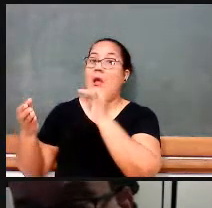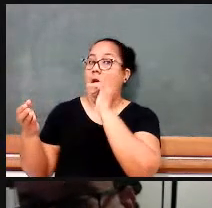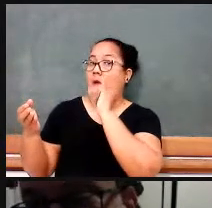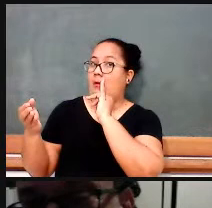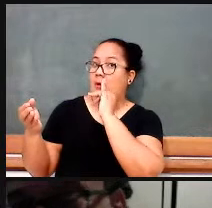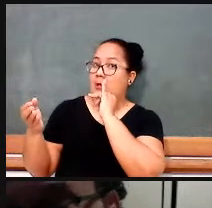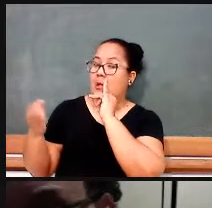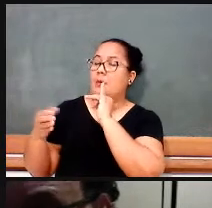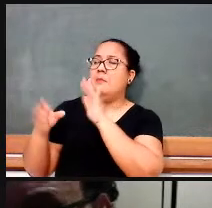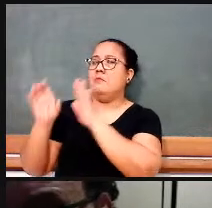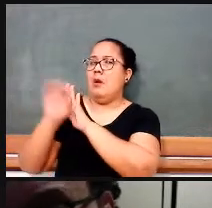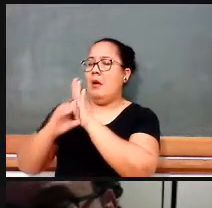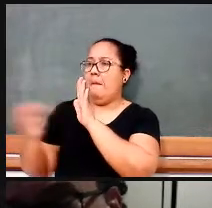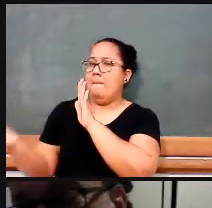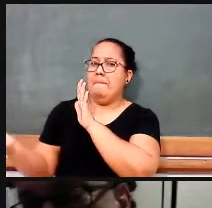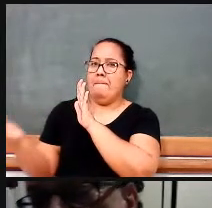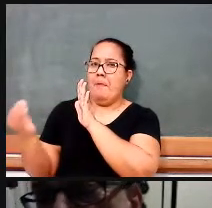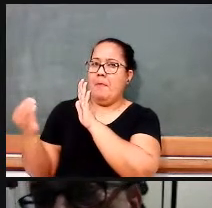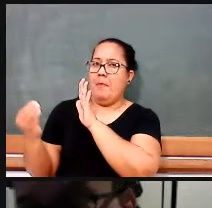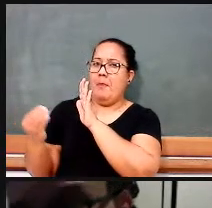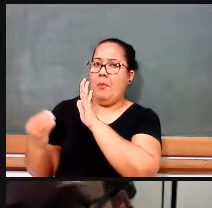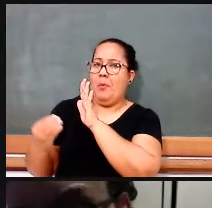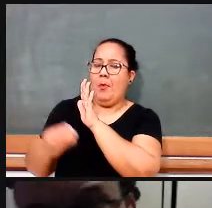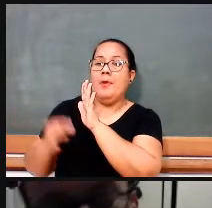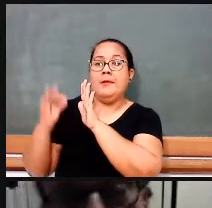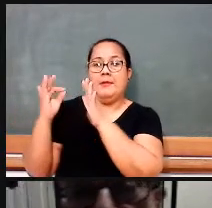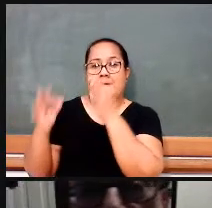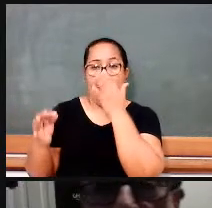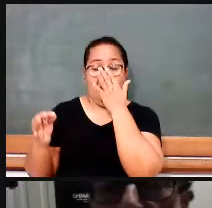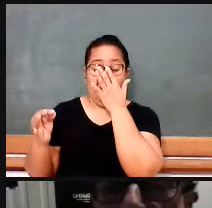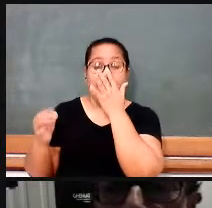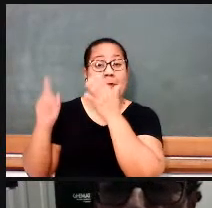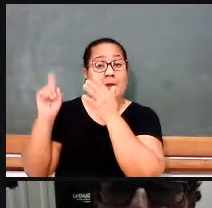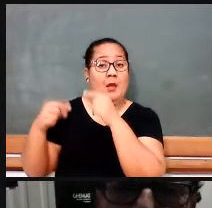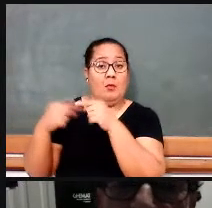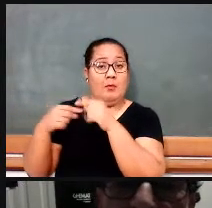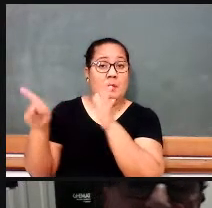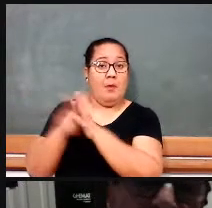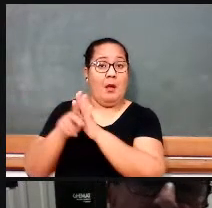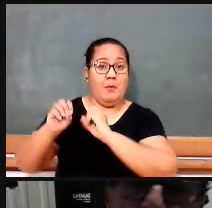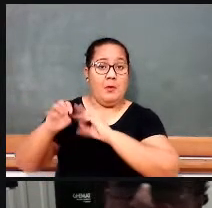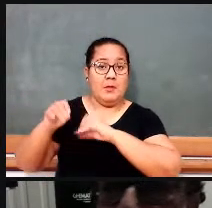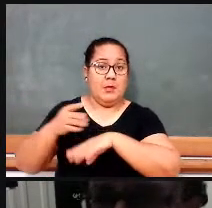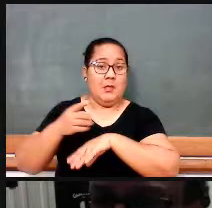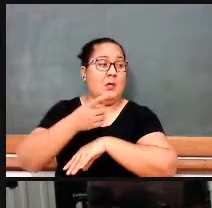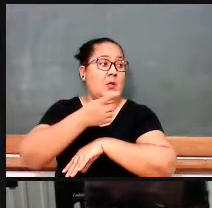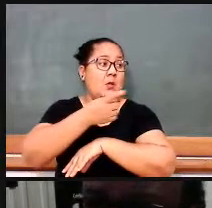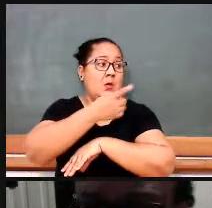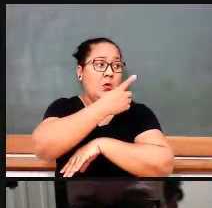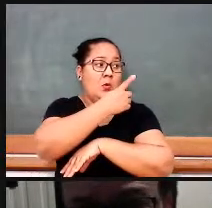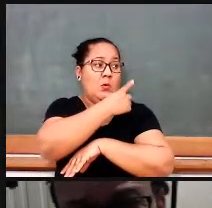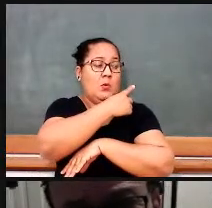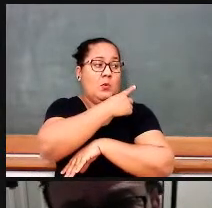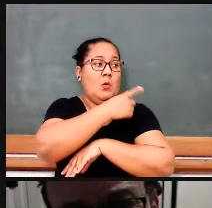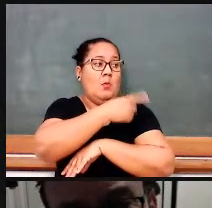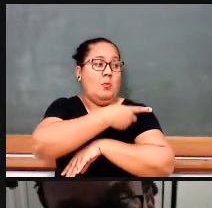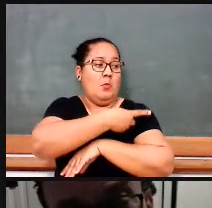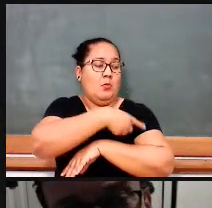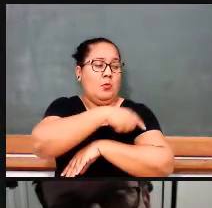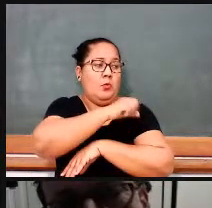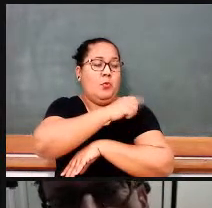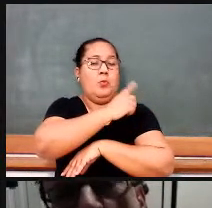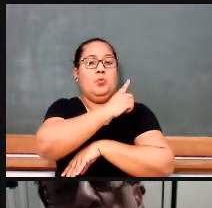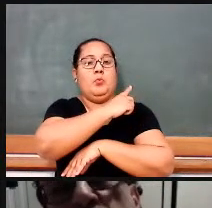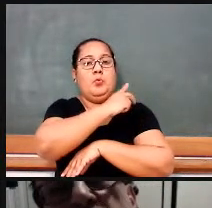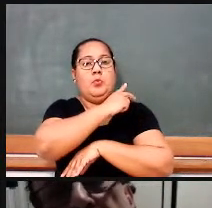dos guias curriculares propostos para as matérias do núcleo comum do ensino de primeiro grau, vai aparecer primeiro, segundo grau e tal, São Paulo,